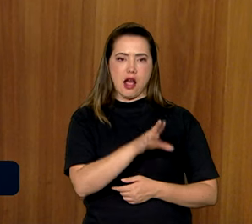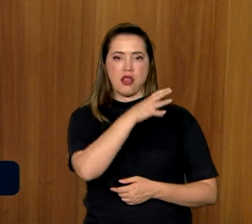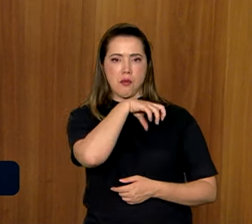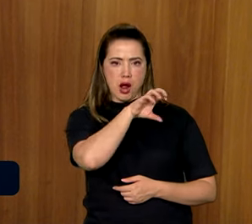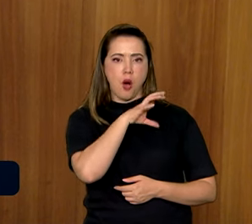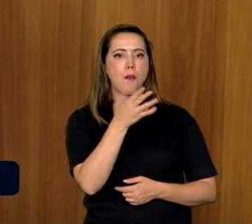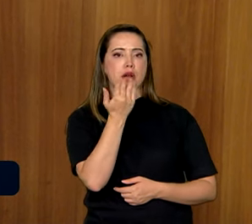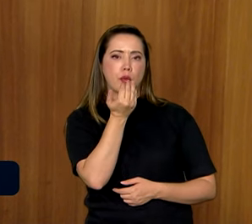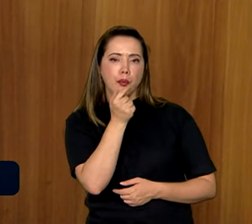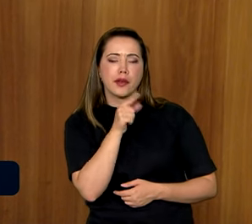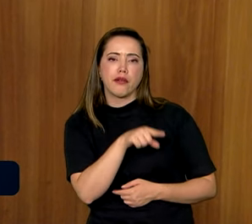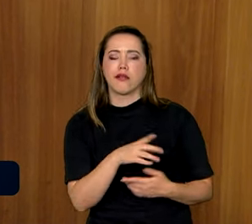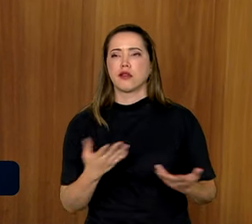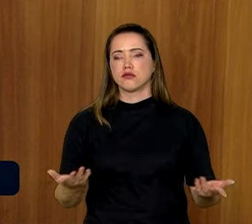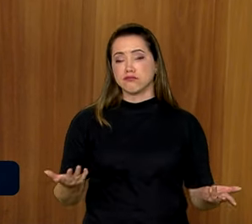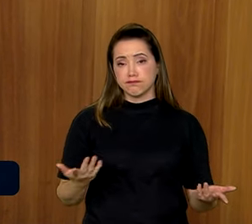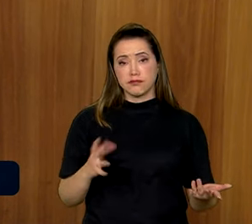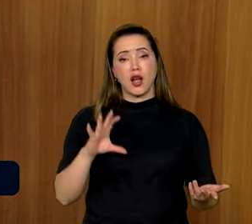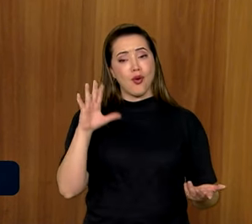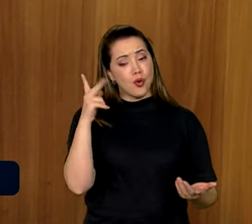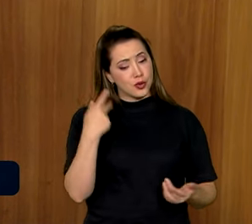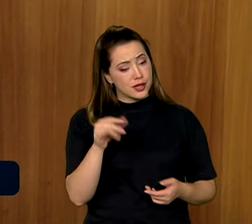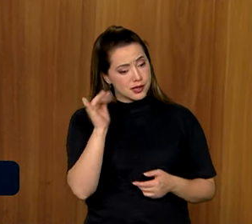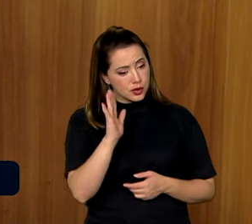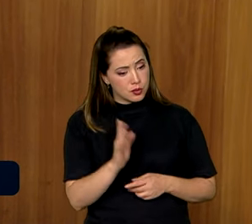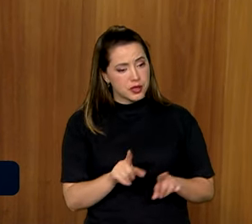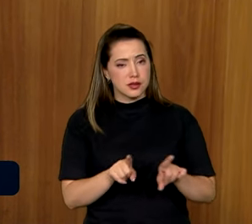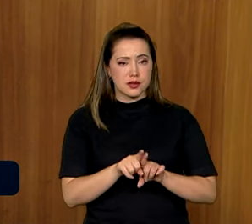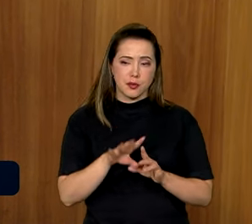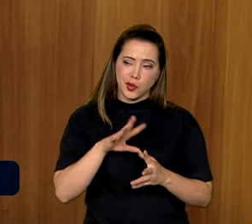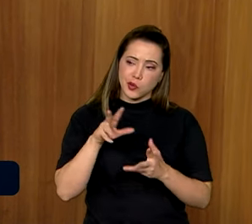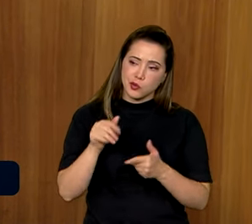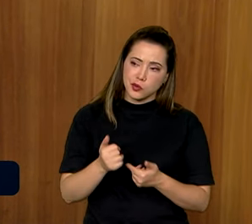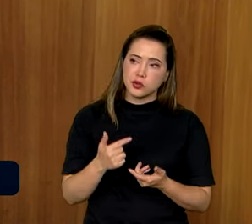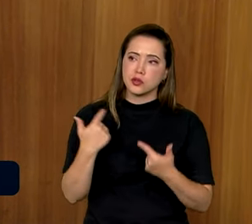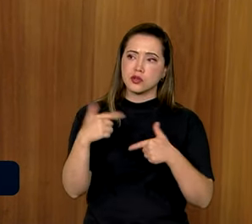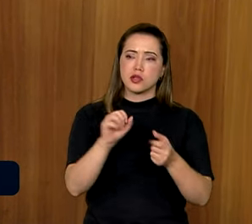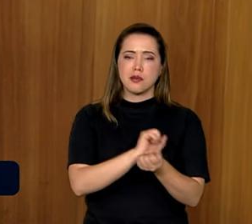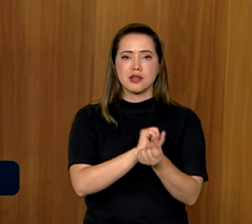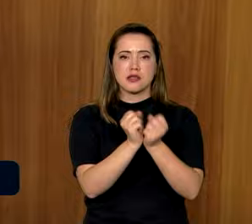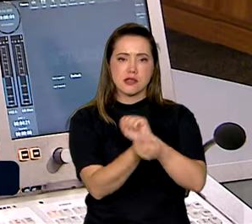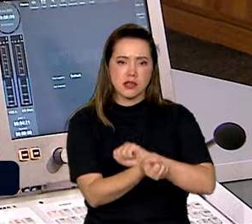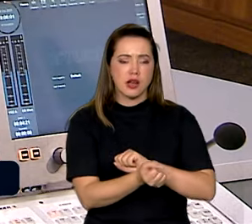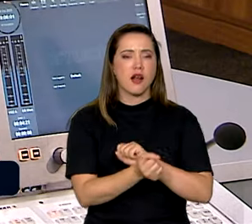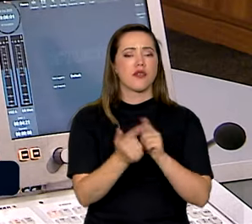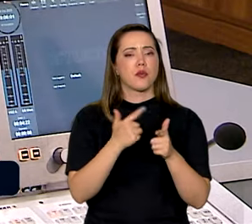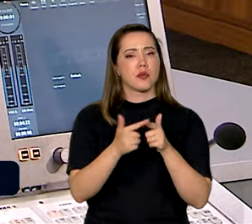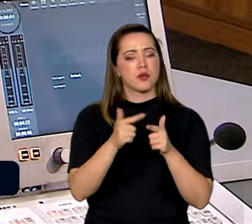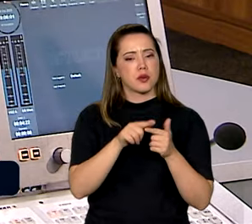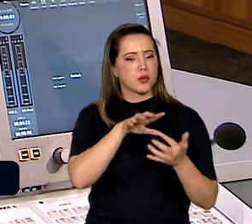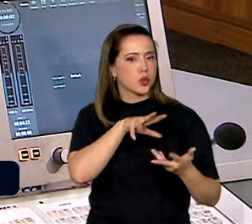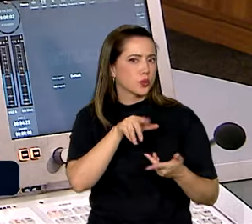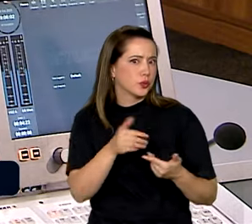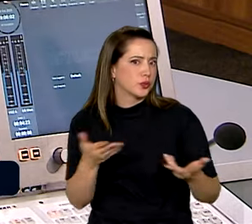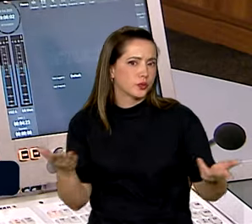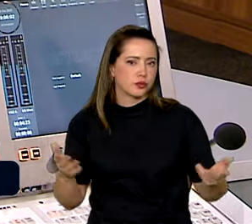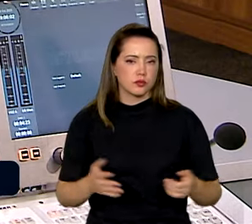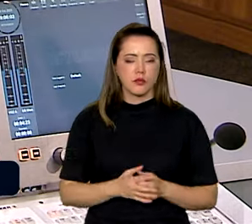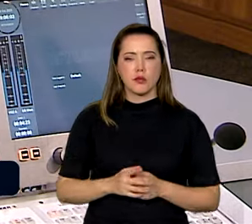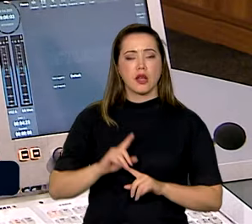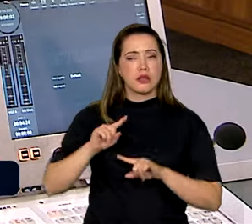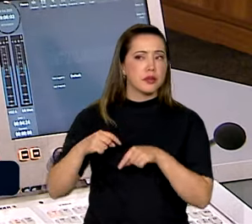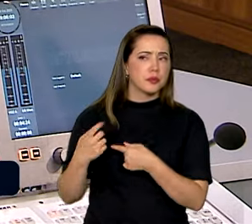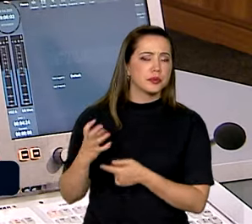ainda existe no Brasil em 2023, mas também não só no Brasil, no mundo como um todo, o trabalho escravo é um problema do planeta. E a partir do resgate, o que acontece?